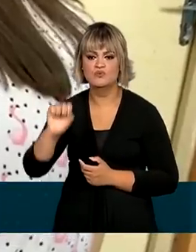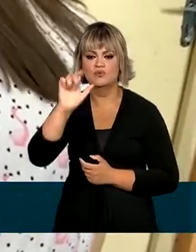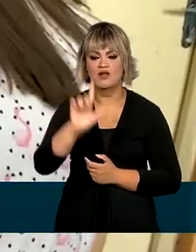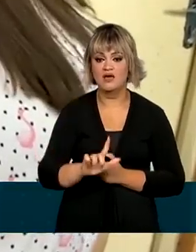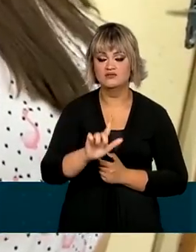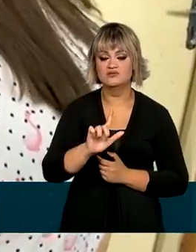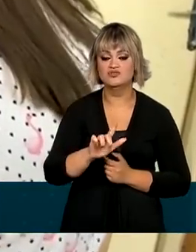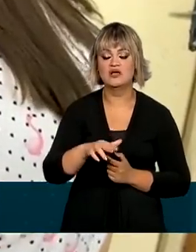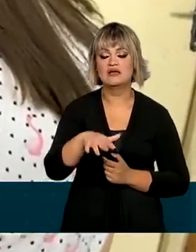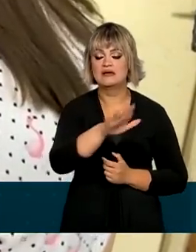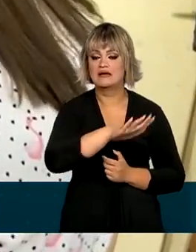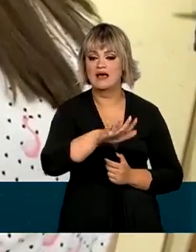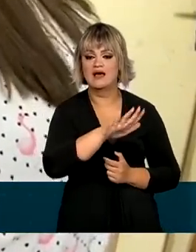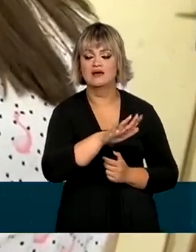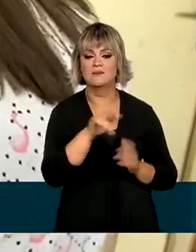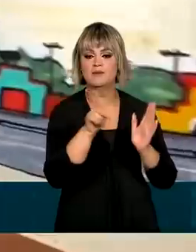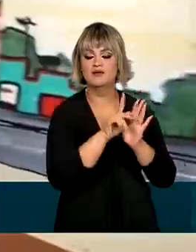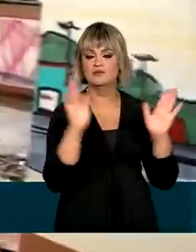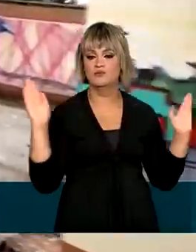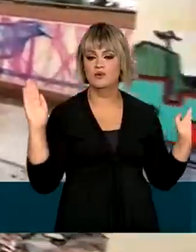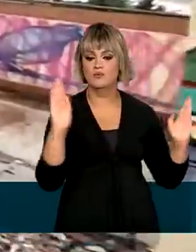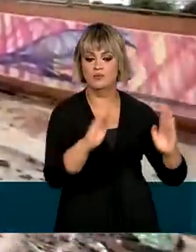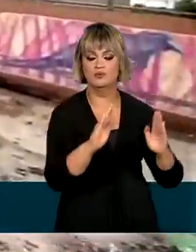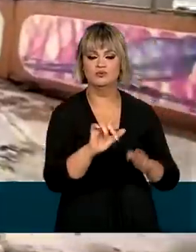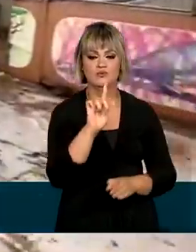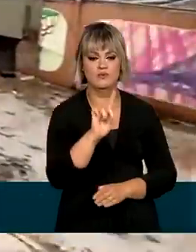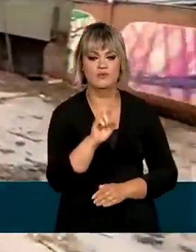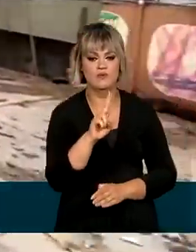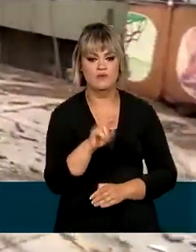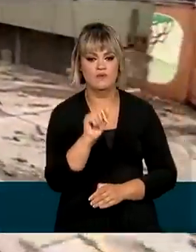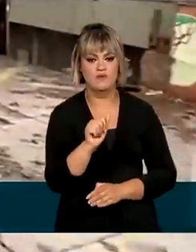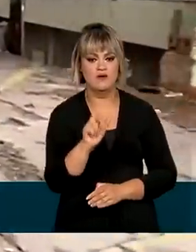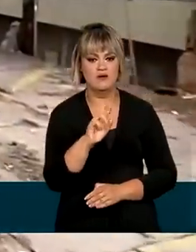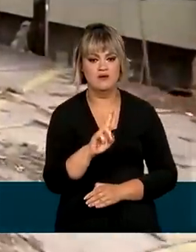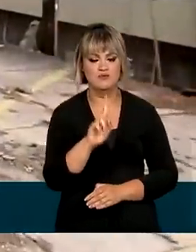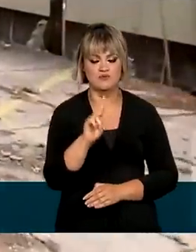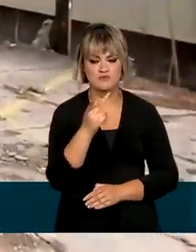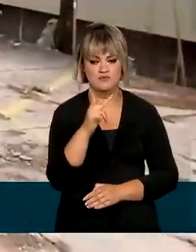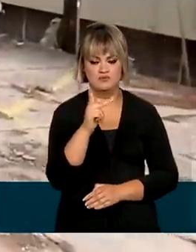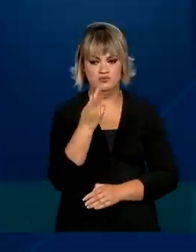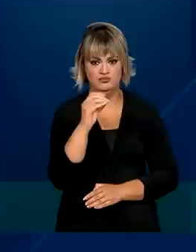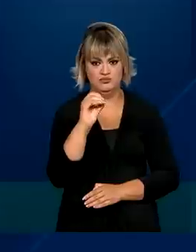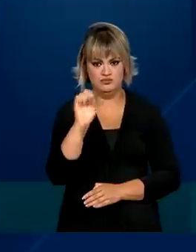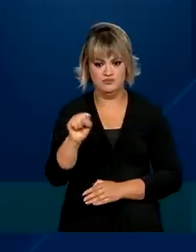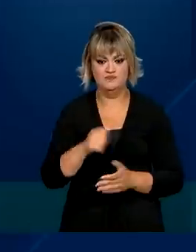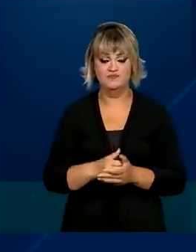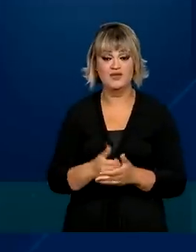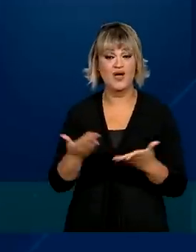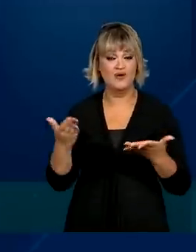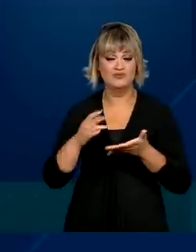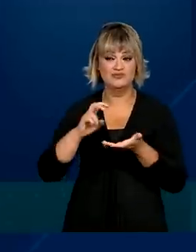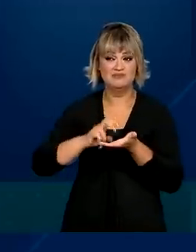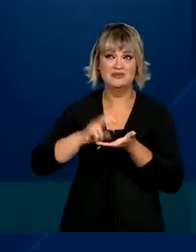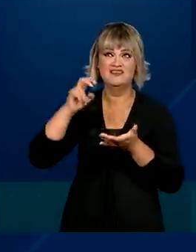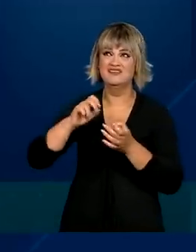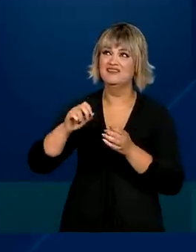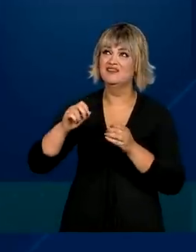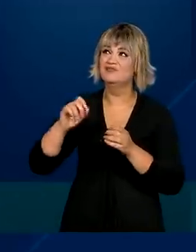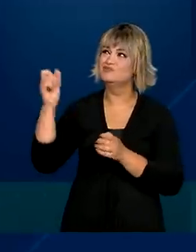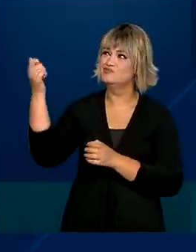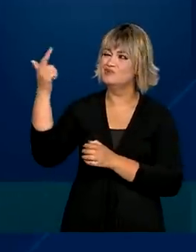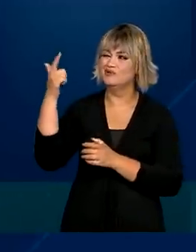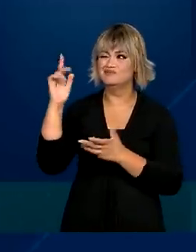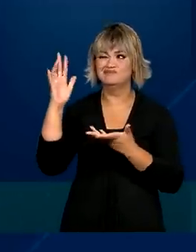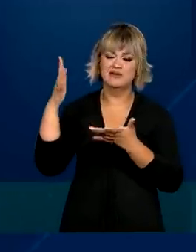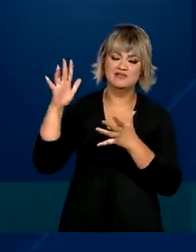e também na região do Aeroporto Internacional de Guarulhos. Hoje, aqui em São Paulo, o céu amanheceu nublado, um sol tímido